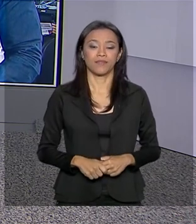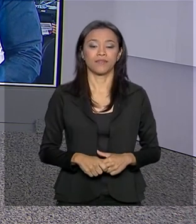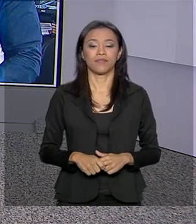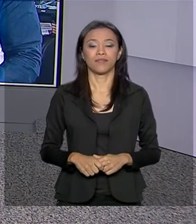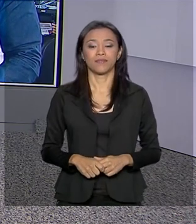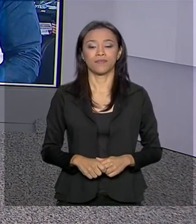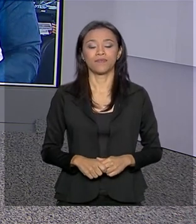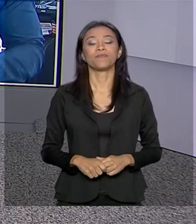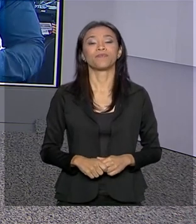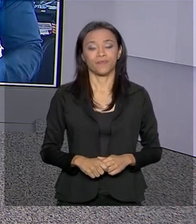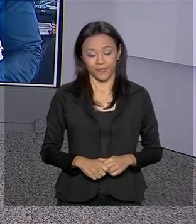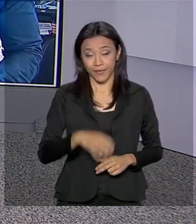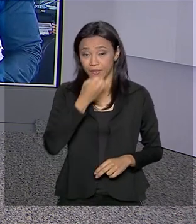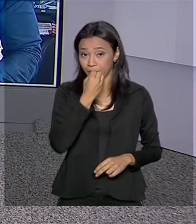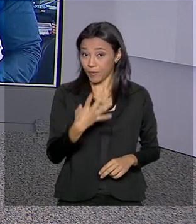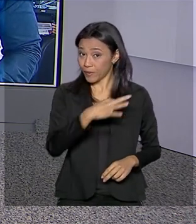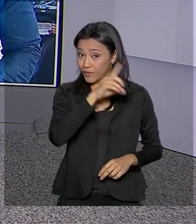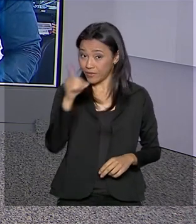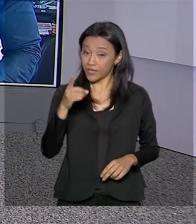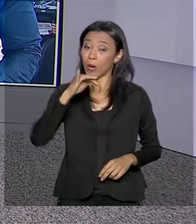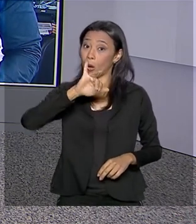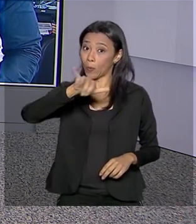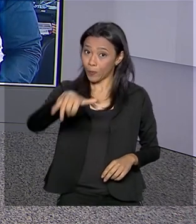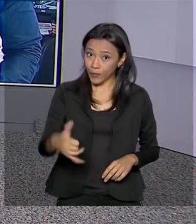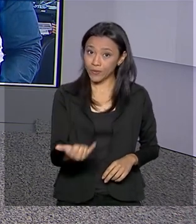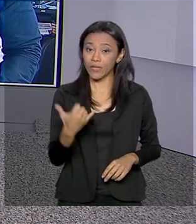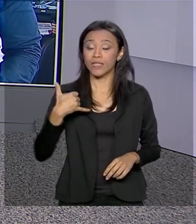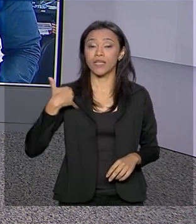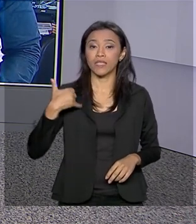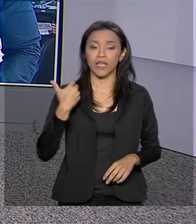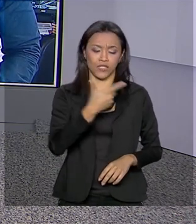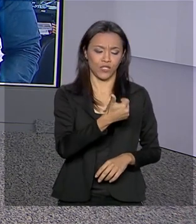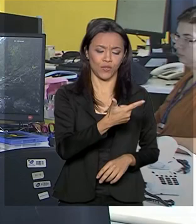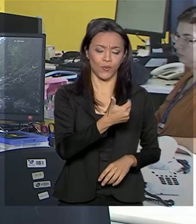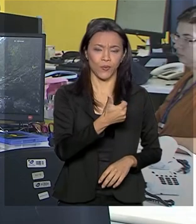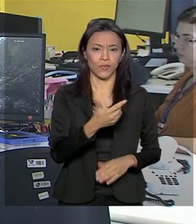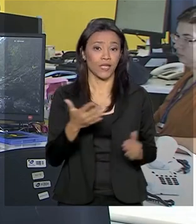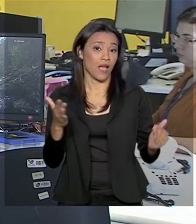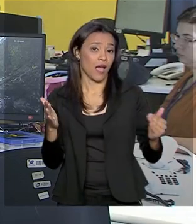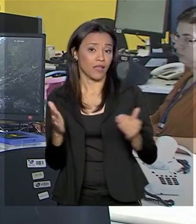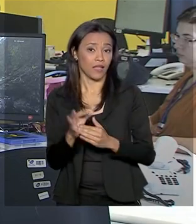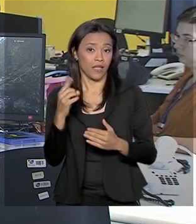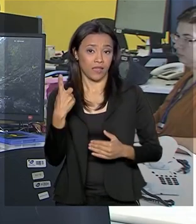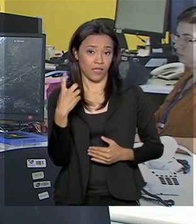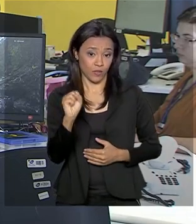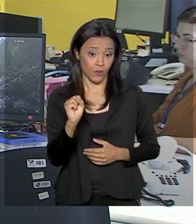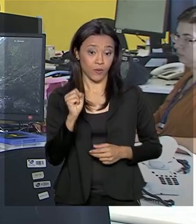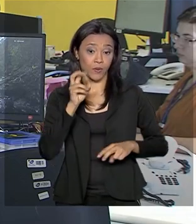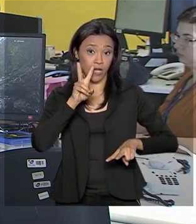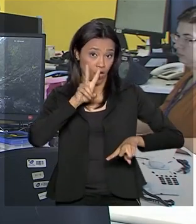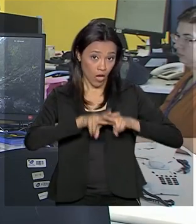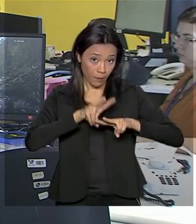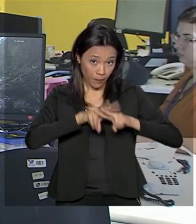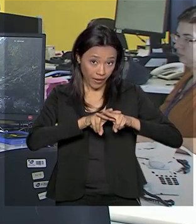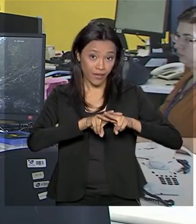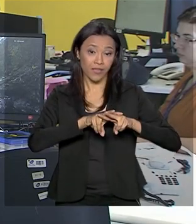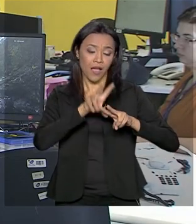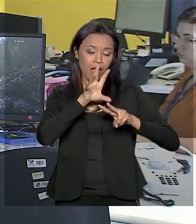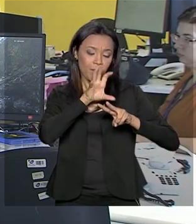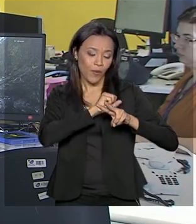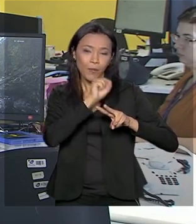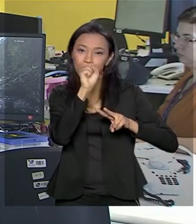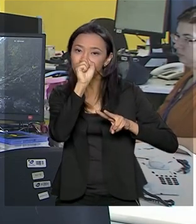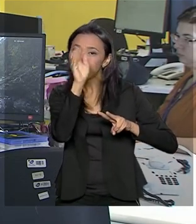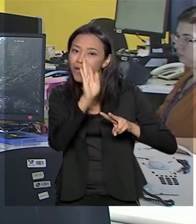Bom dia, Mara. É uma oportunidade para pessoas de 12 a 18 anos. A campanha hashtag amor pelo Brasil vai premiar